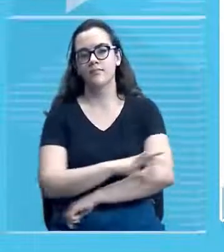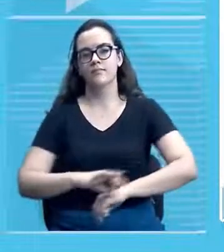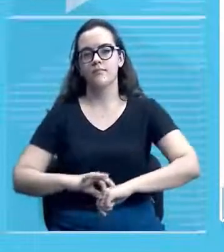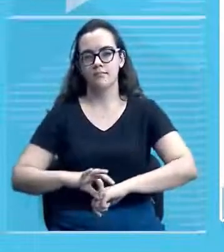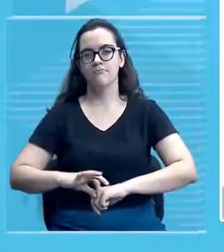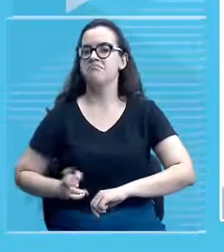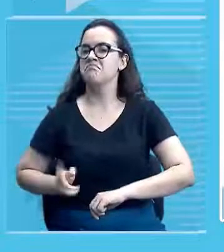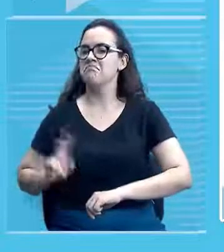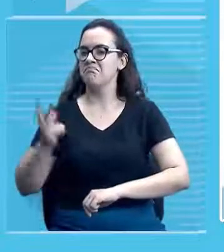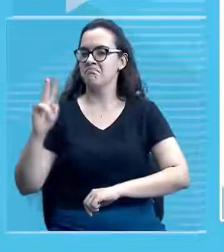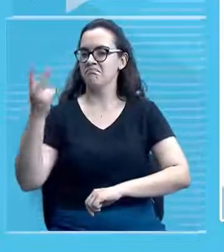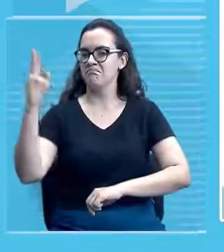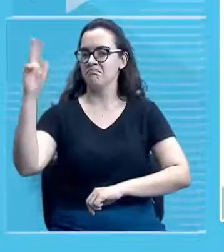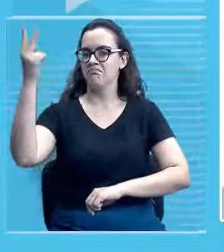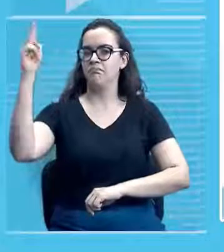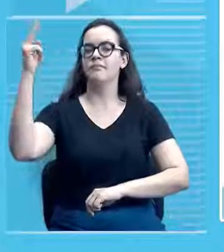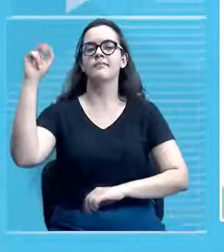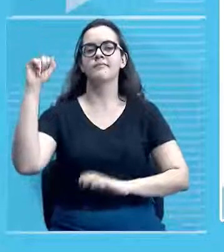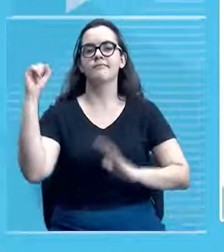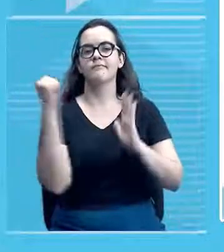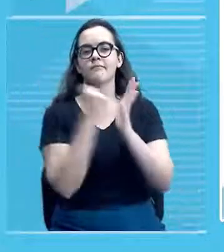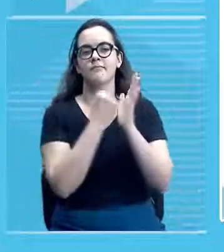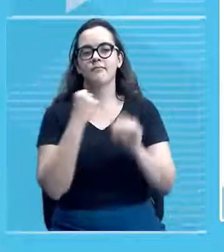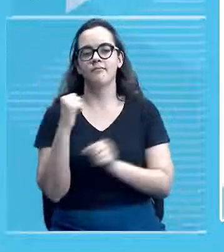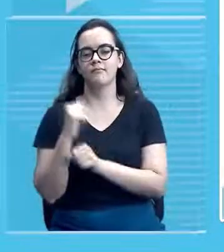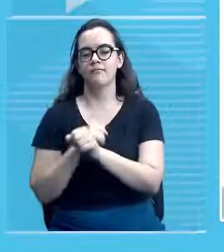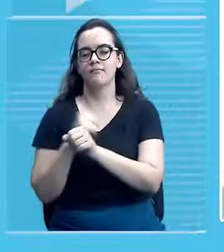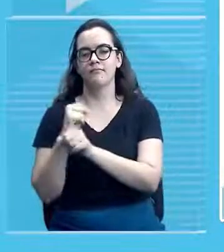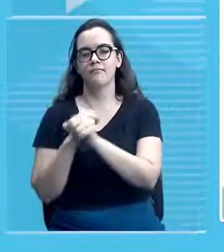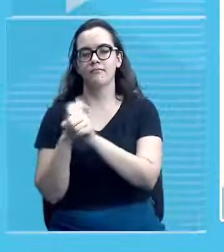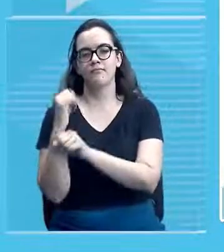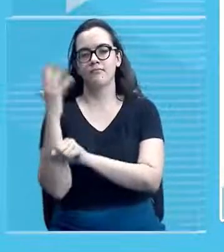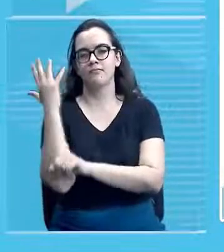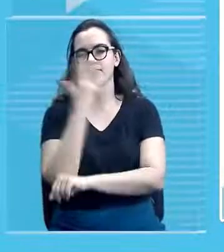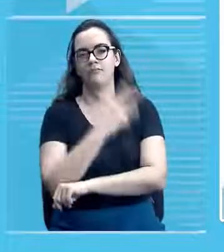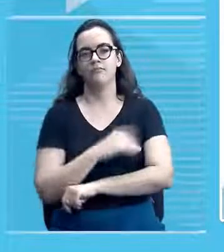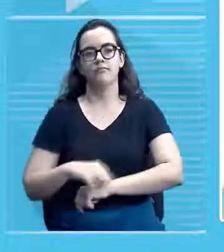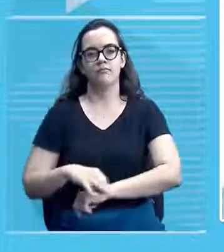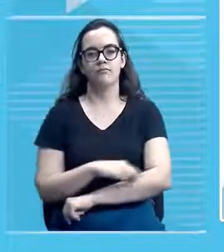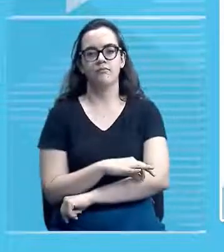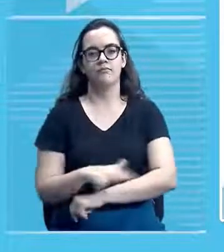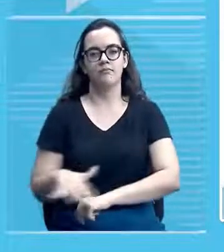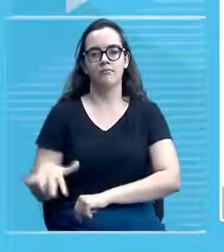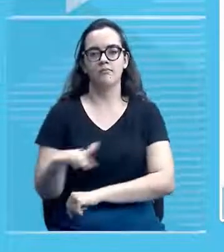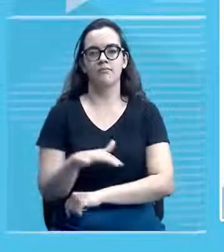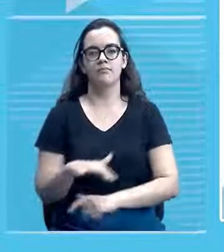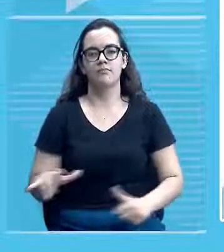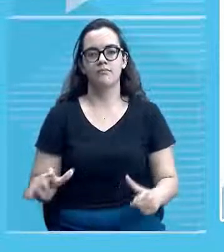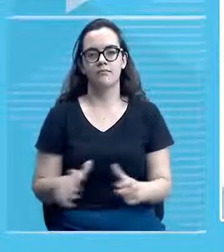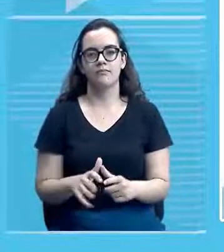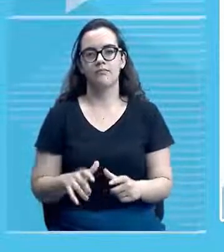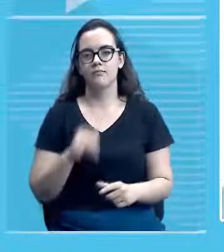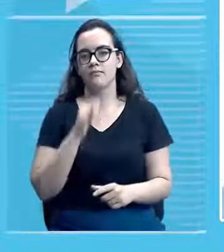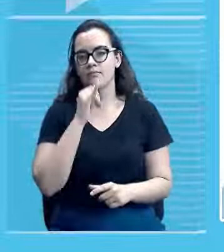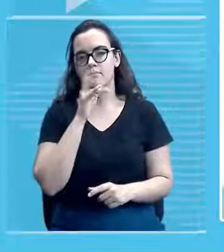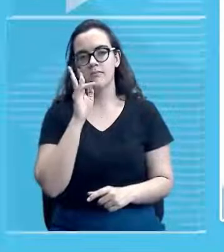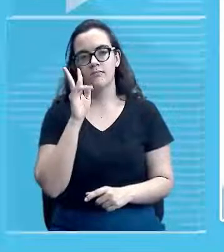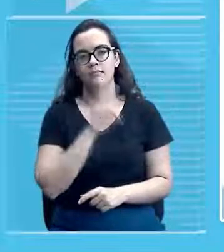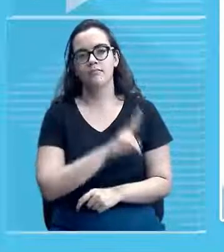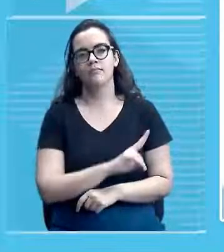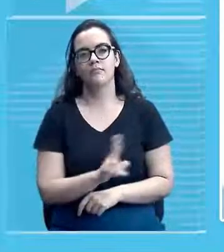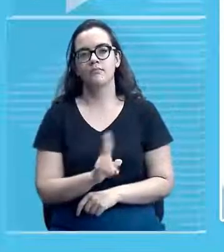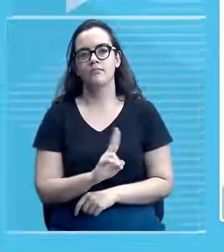componente do conjunto, né? Temos o edifício da antiga